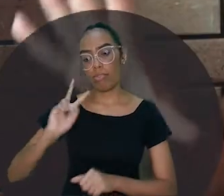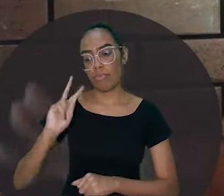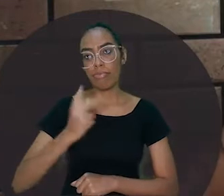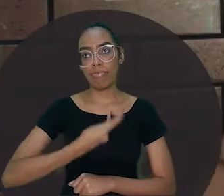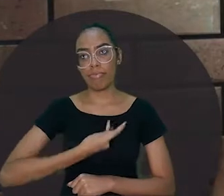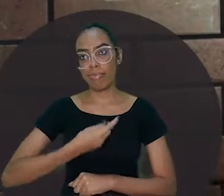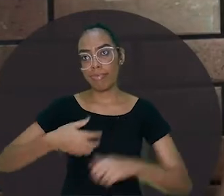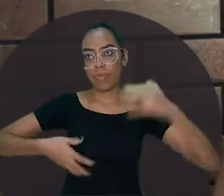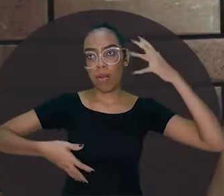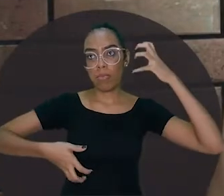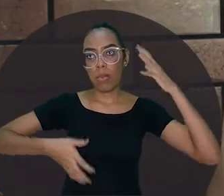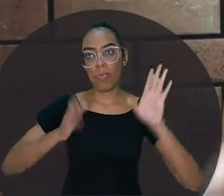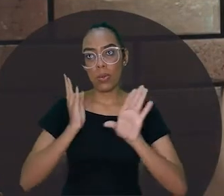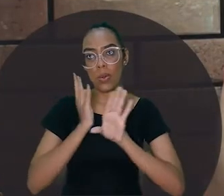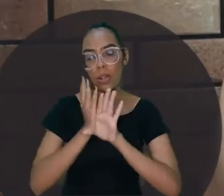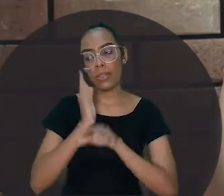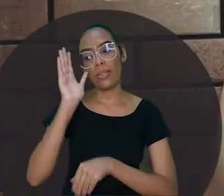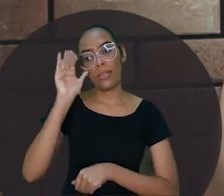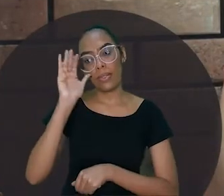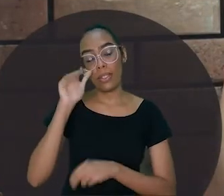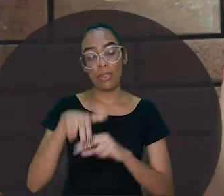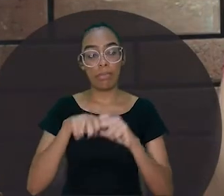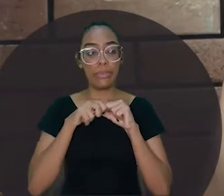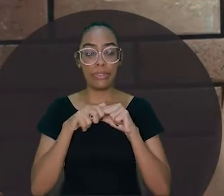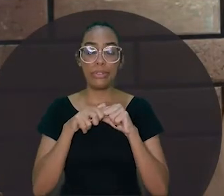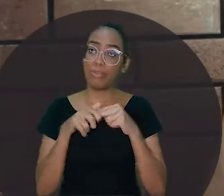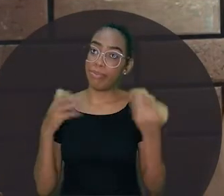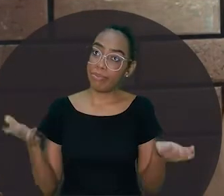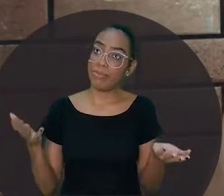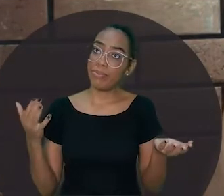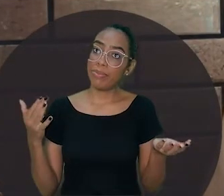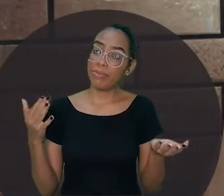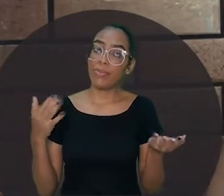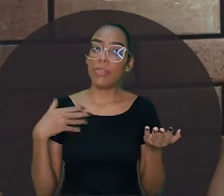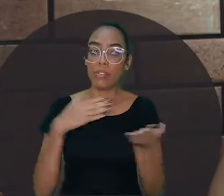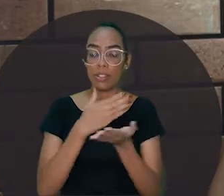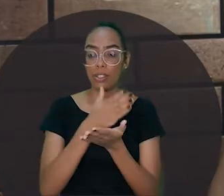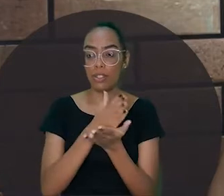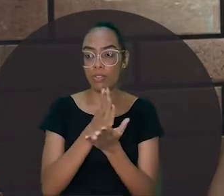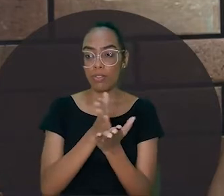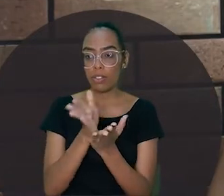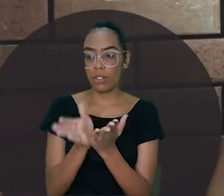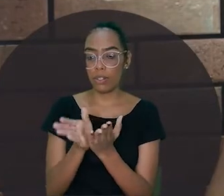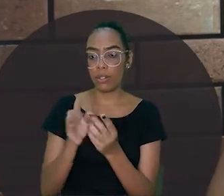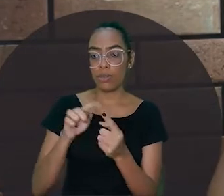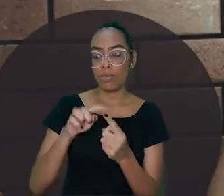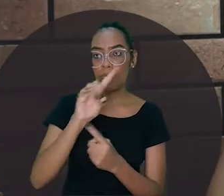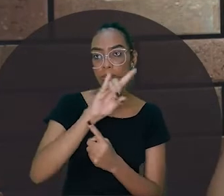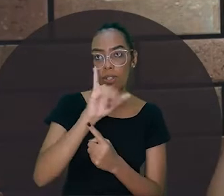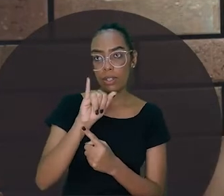macacos por conta da sua curiosidade. E a partir daquele dia, ficou dividido